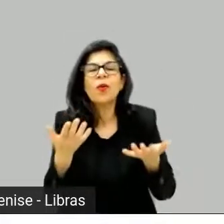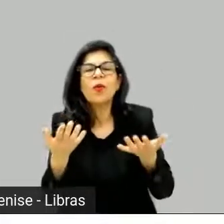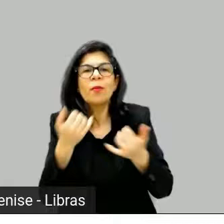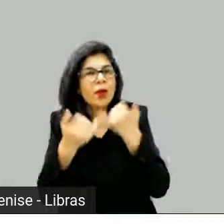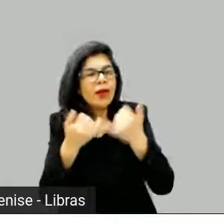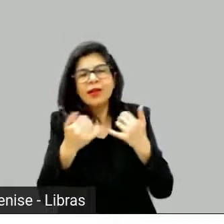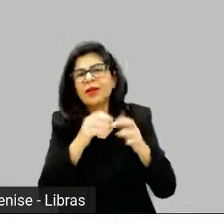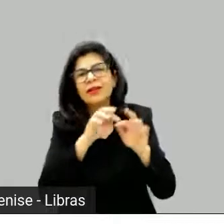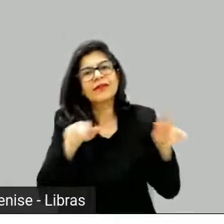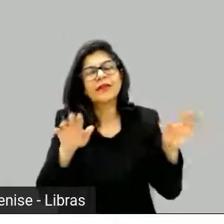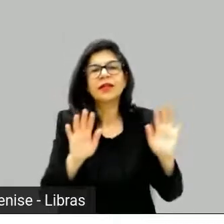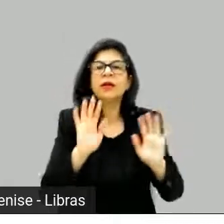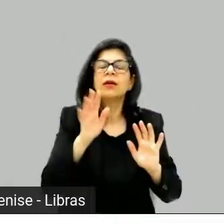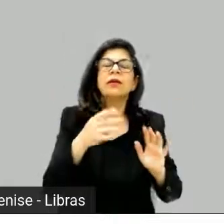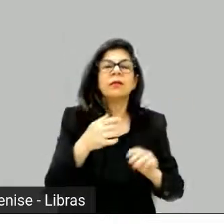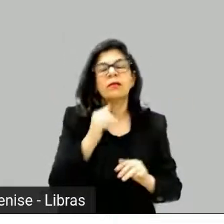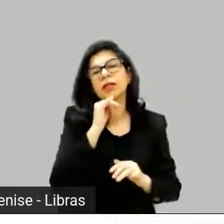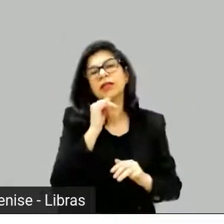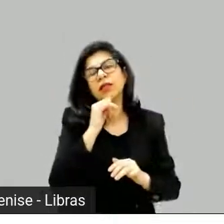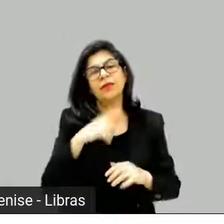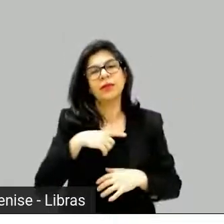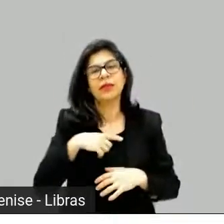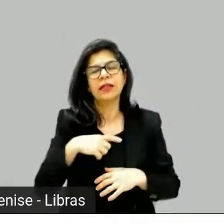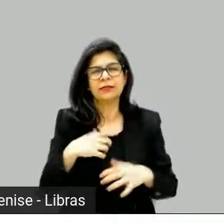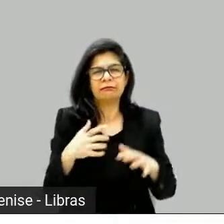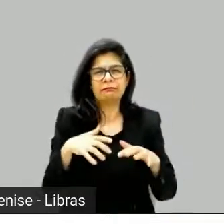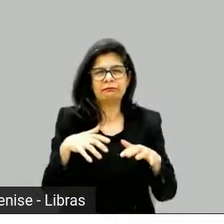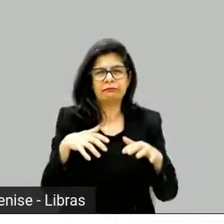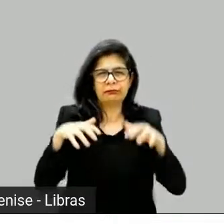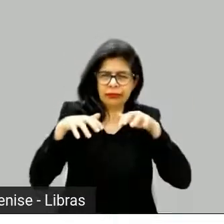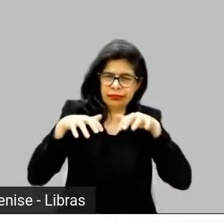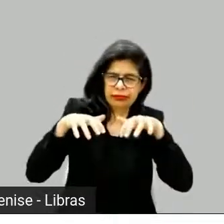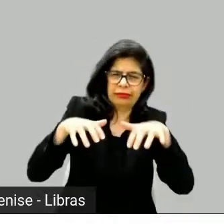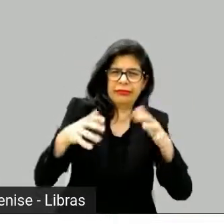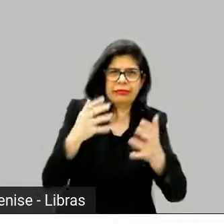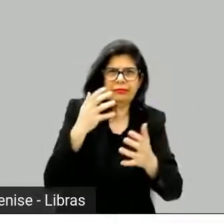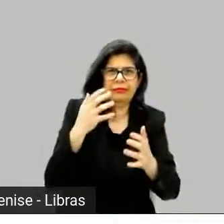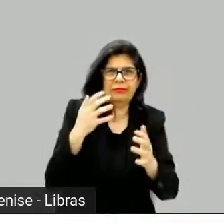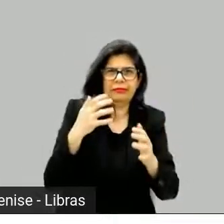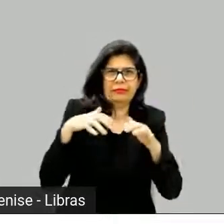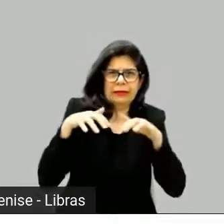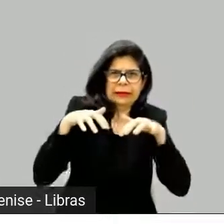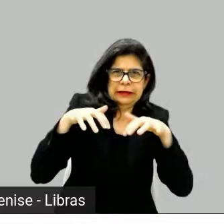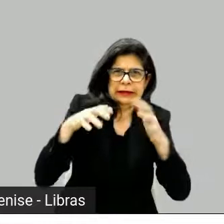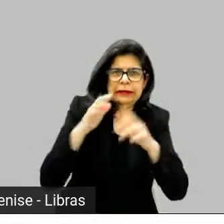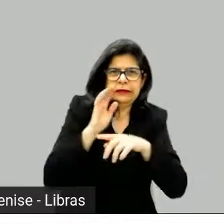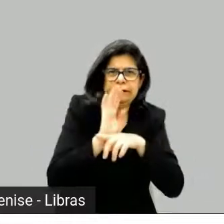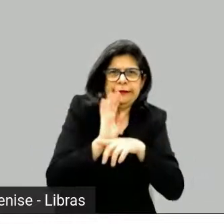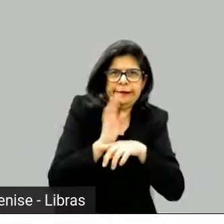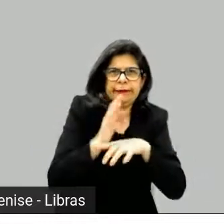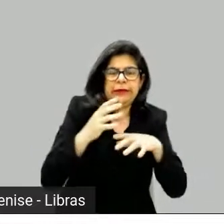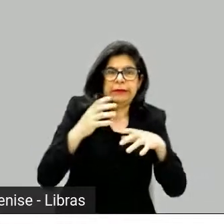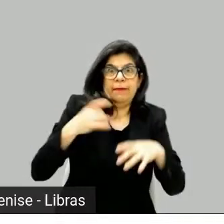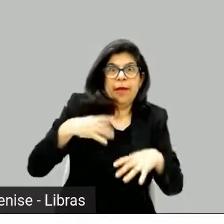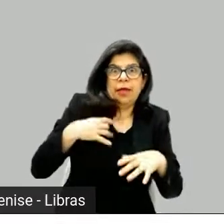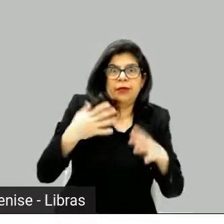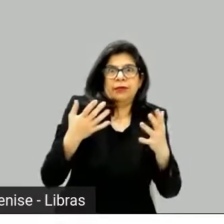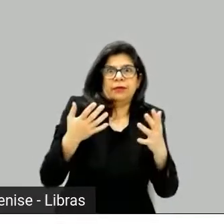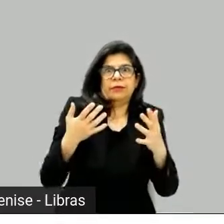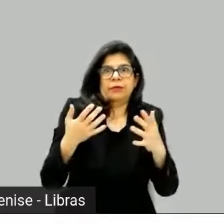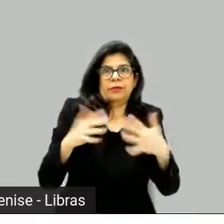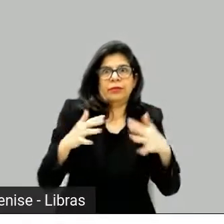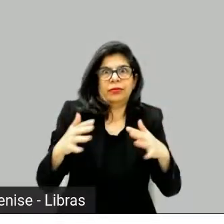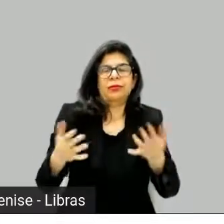chega a ser terror, mas tem elementos de terror. Então, de uns tempos para cá, fiquei... Eu sempre assisti, eu gosto do gênero, mas não era assim,